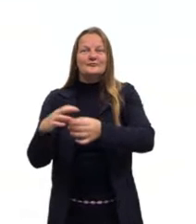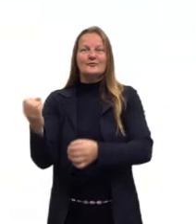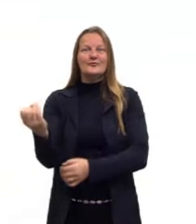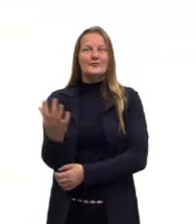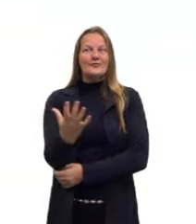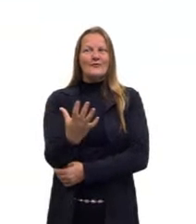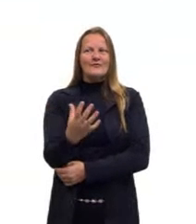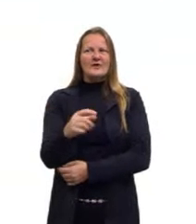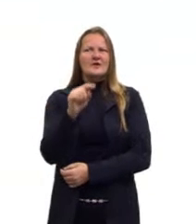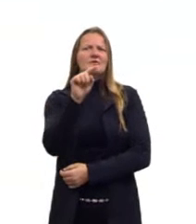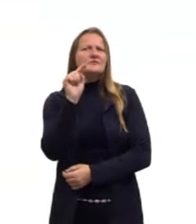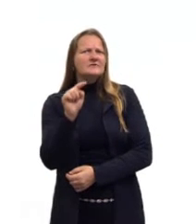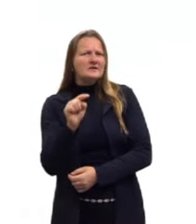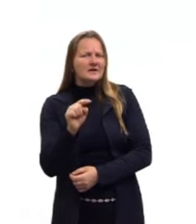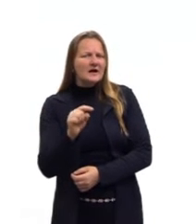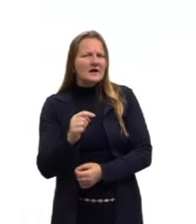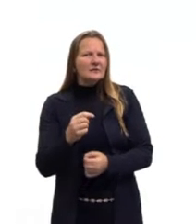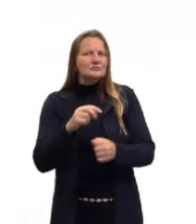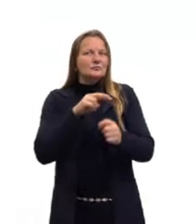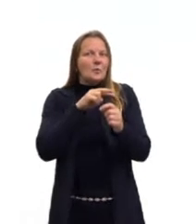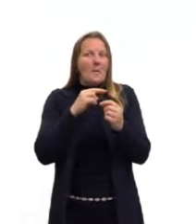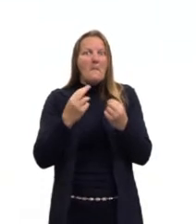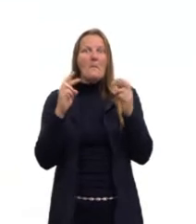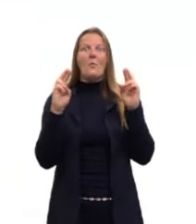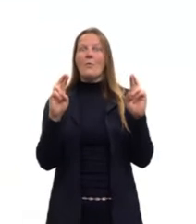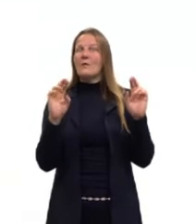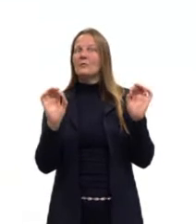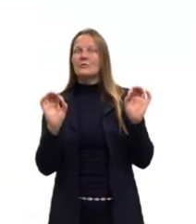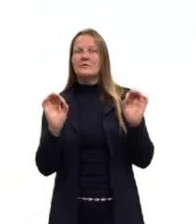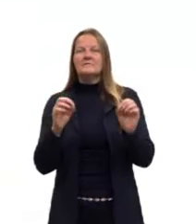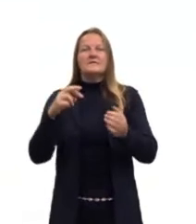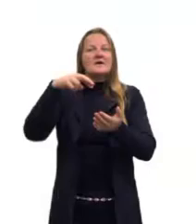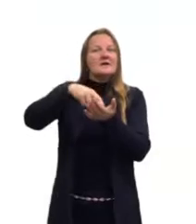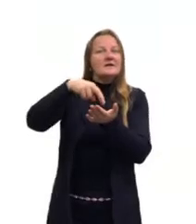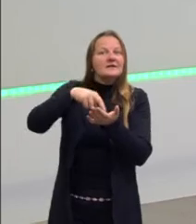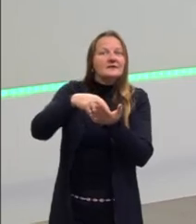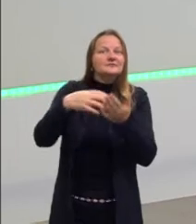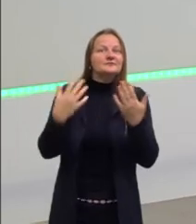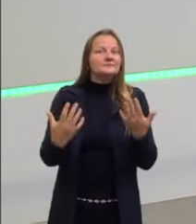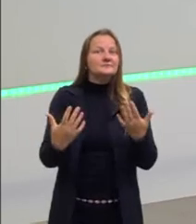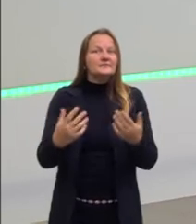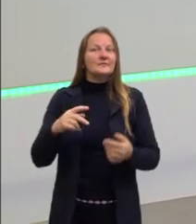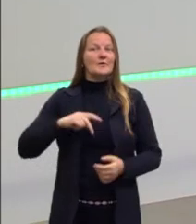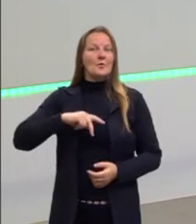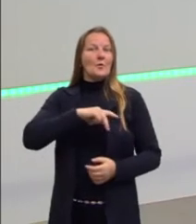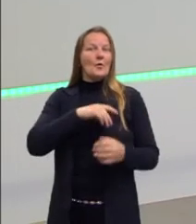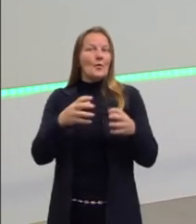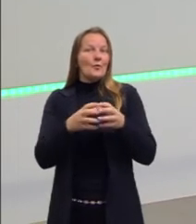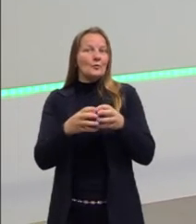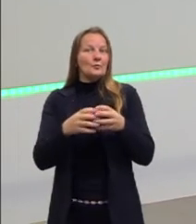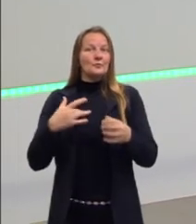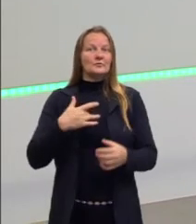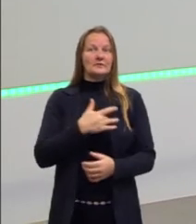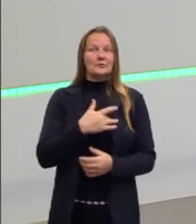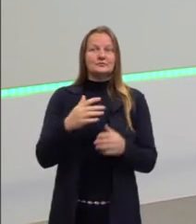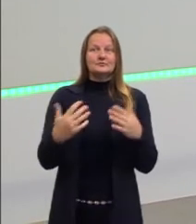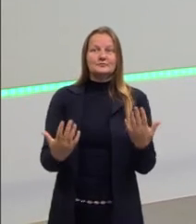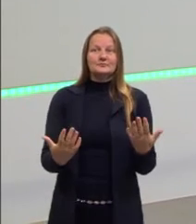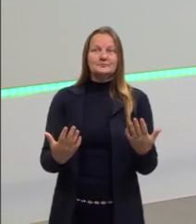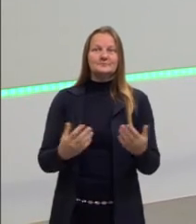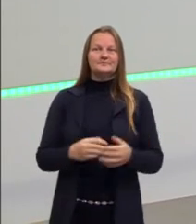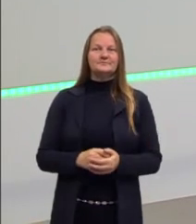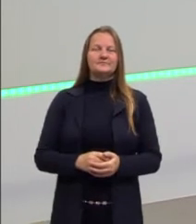Gente, será que é uma expectativa ou realidade do povo hoje em dia? O que vocês acham?